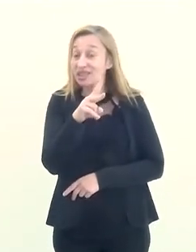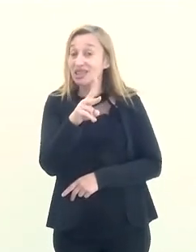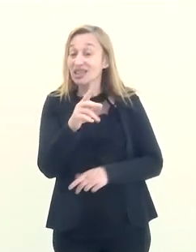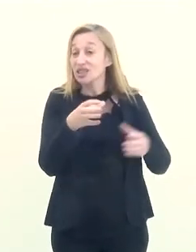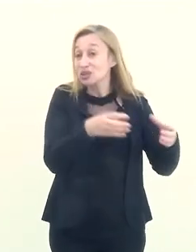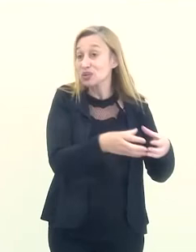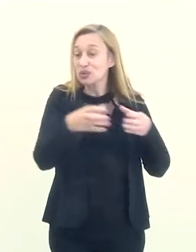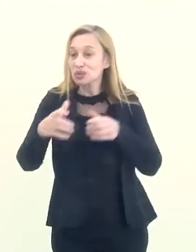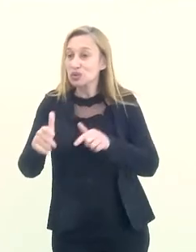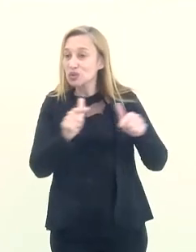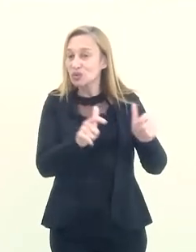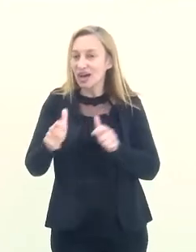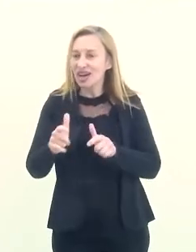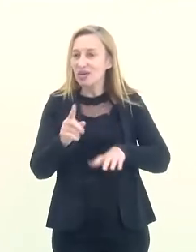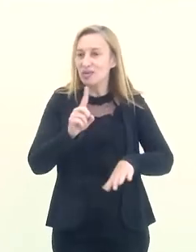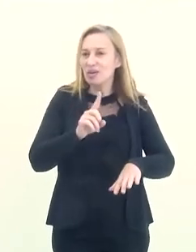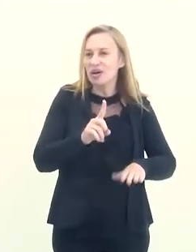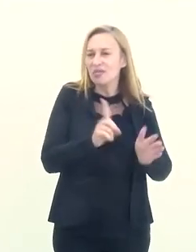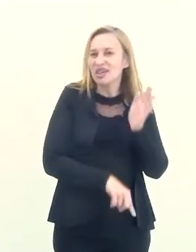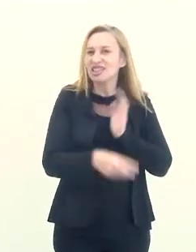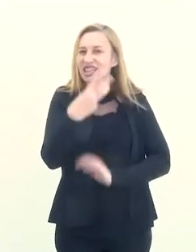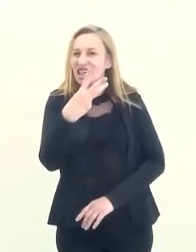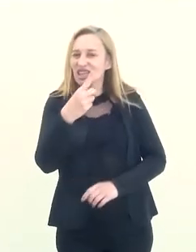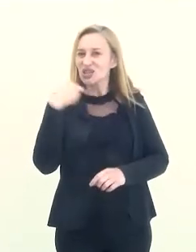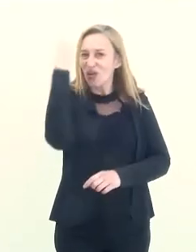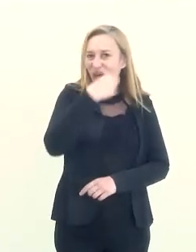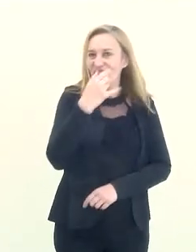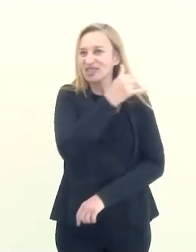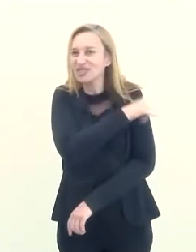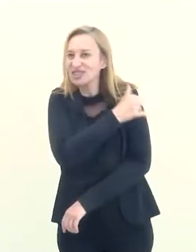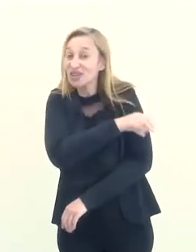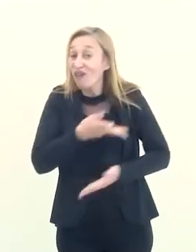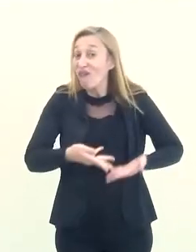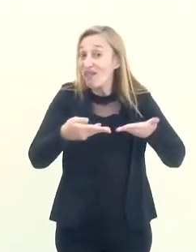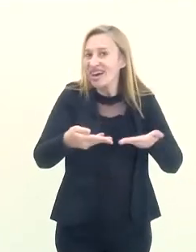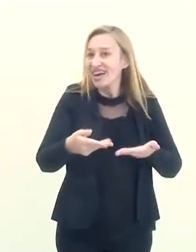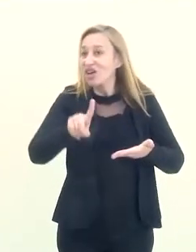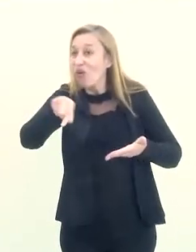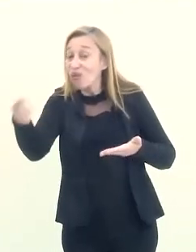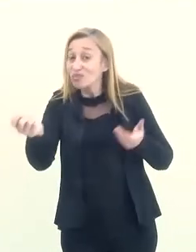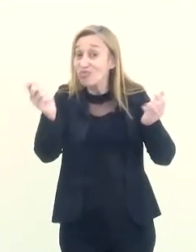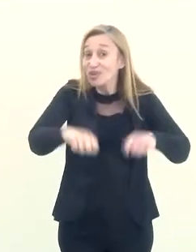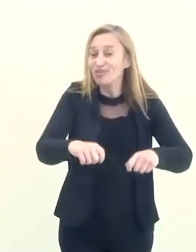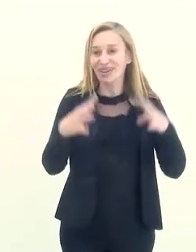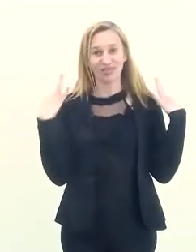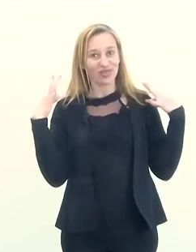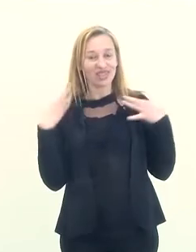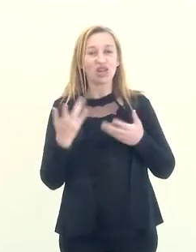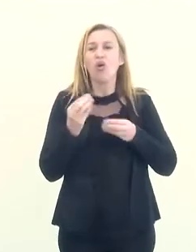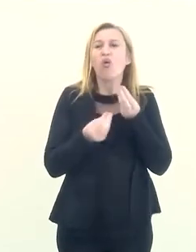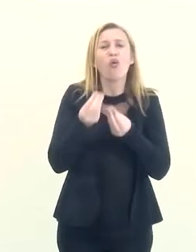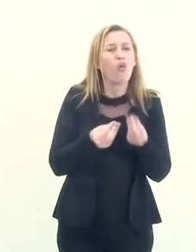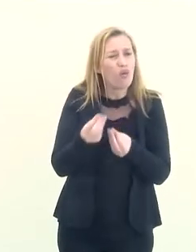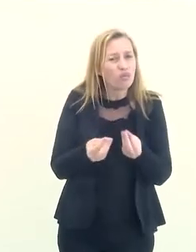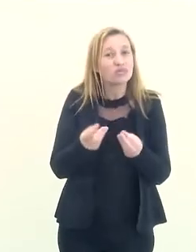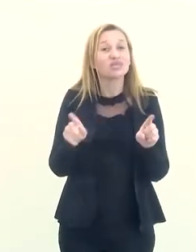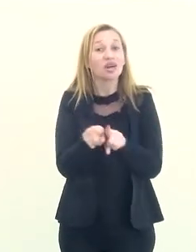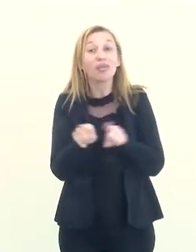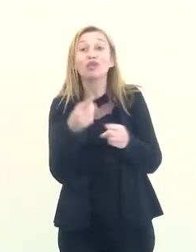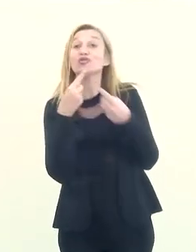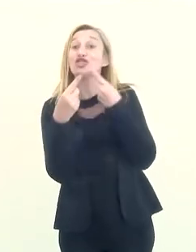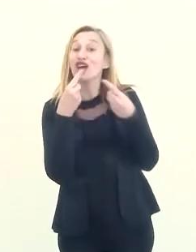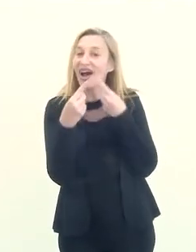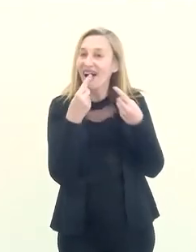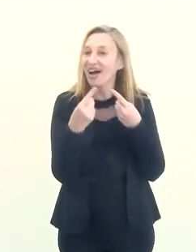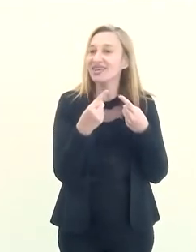fortalecimento dessas rotas a menos de três horas do Rio de Janeiro e que oferecem outras possibilidades para o turista. Como é que